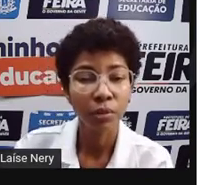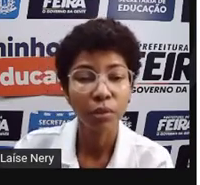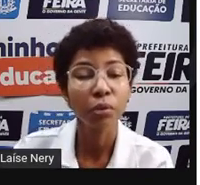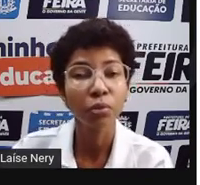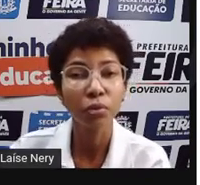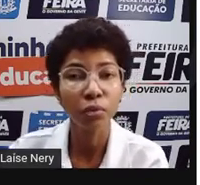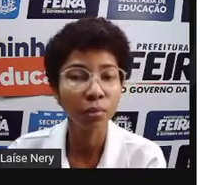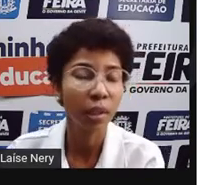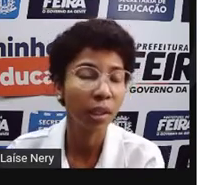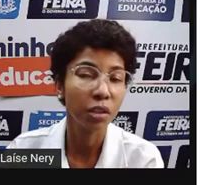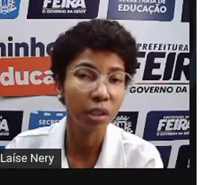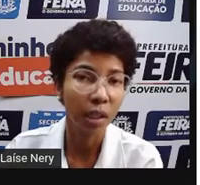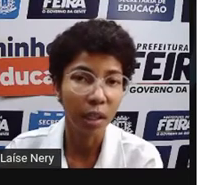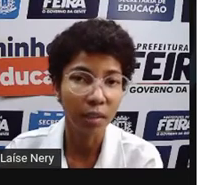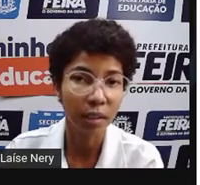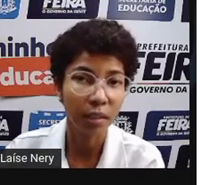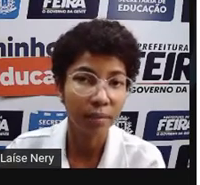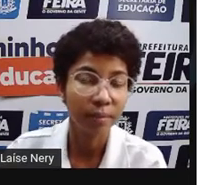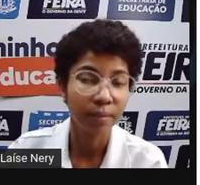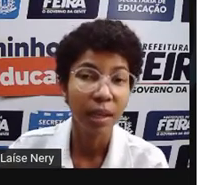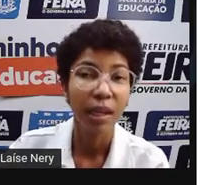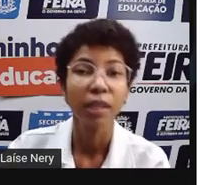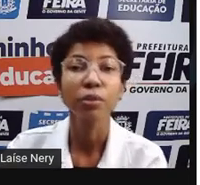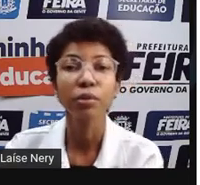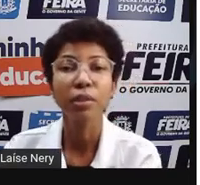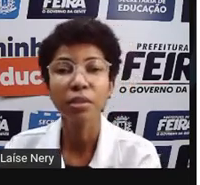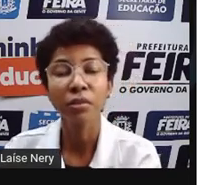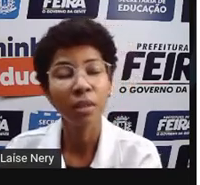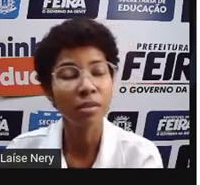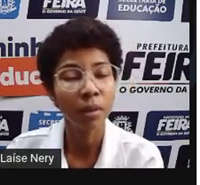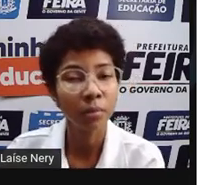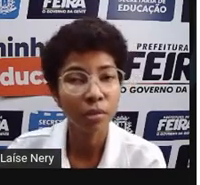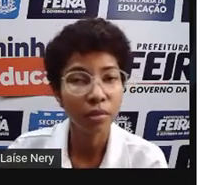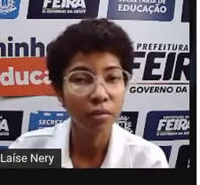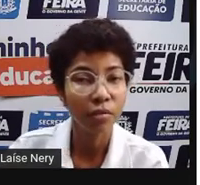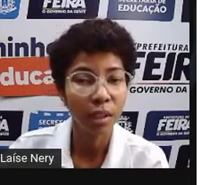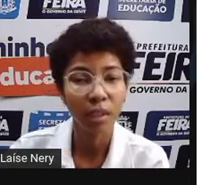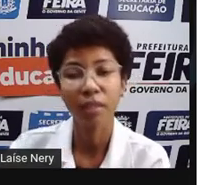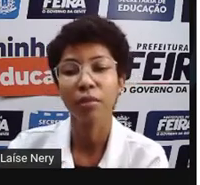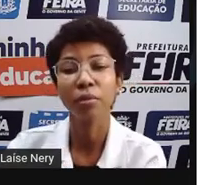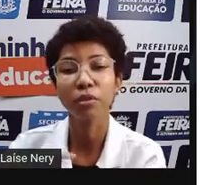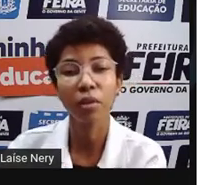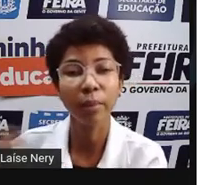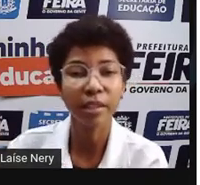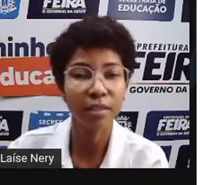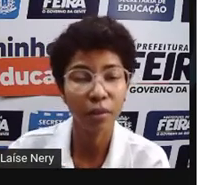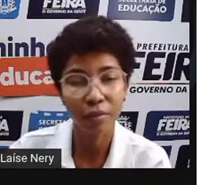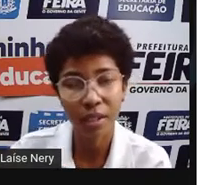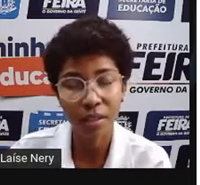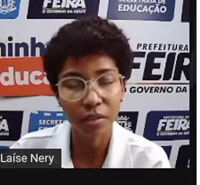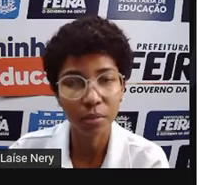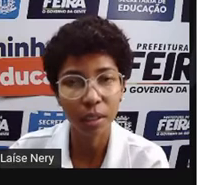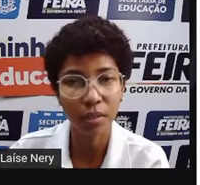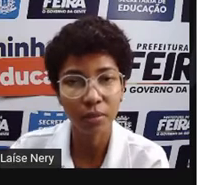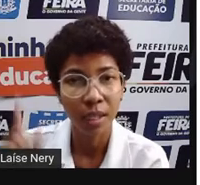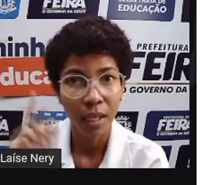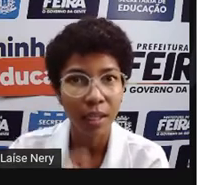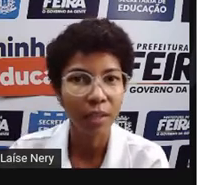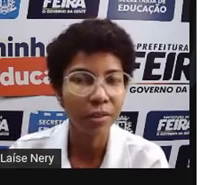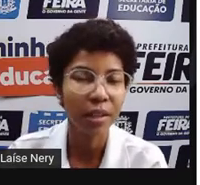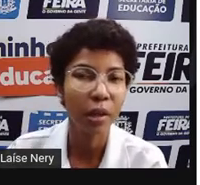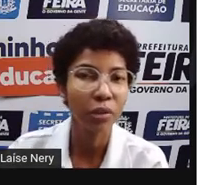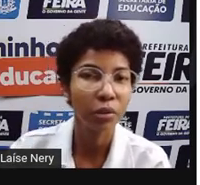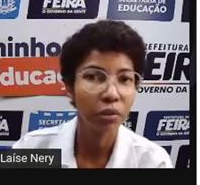diminuir o consumo da energia elétrica? Tudo isso nós vamos ver, vamos conversar sobre isso